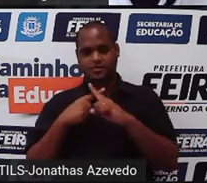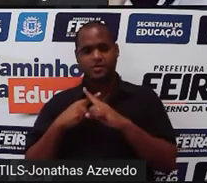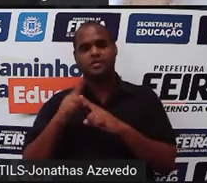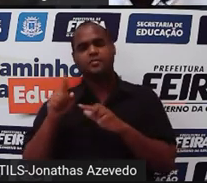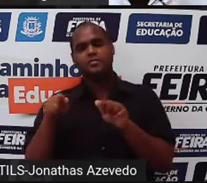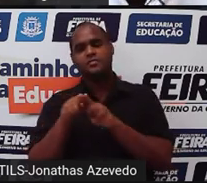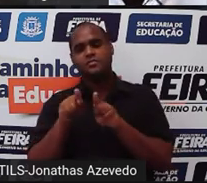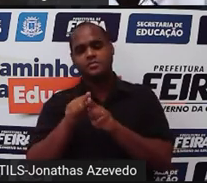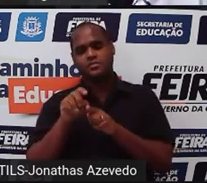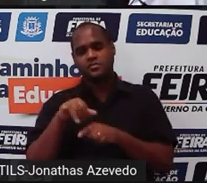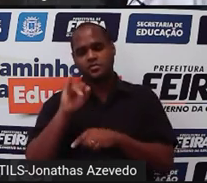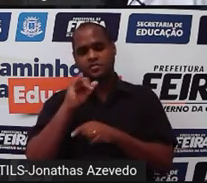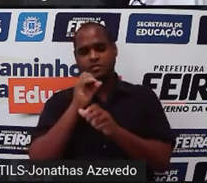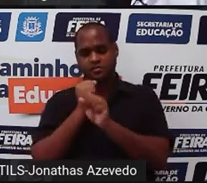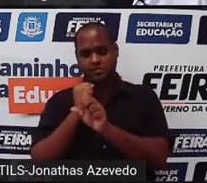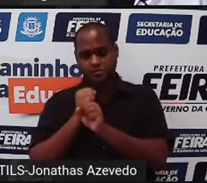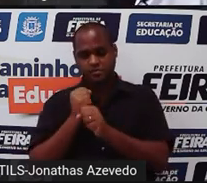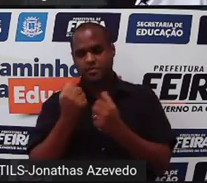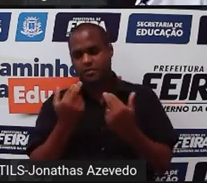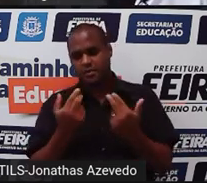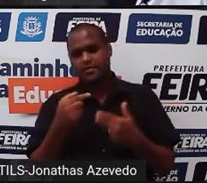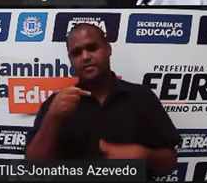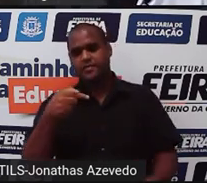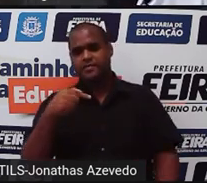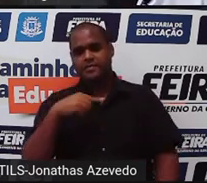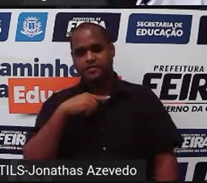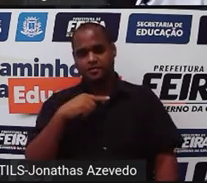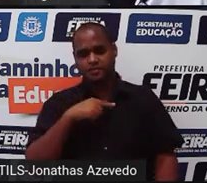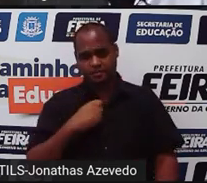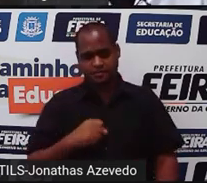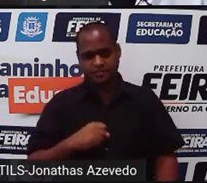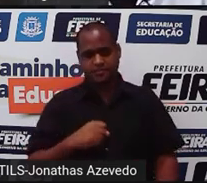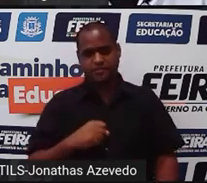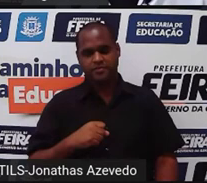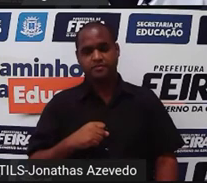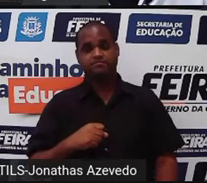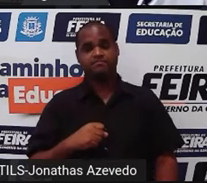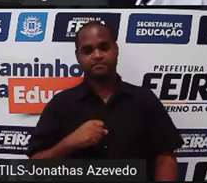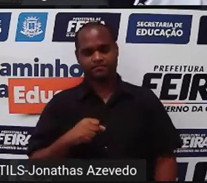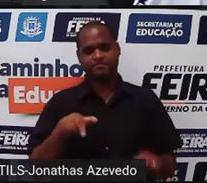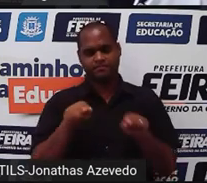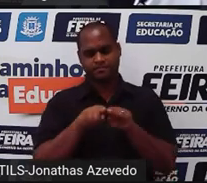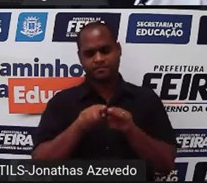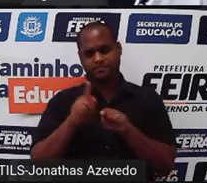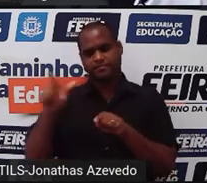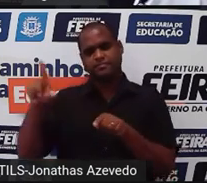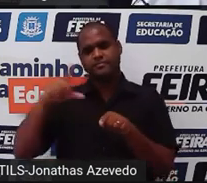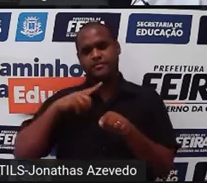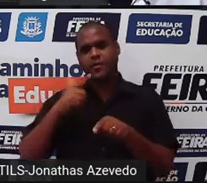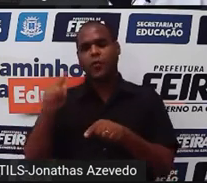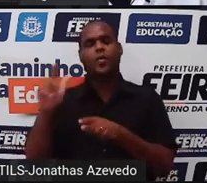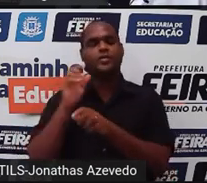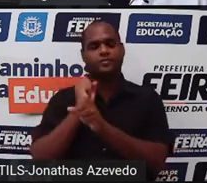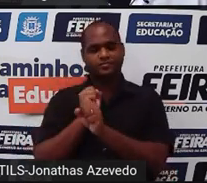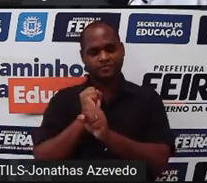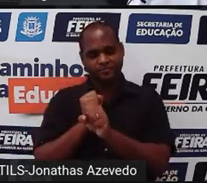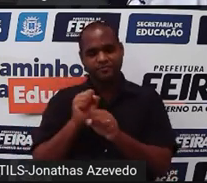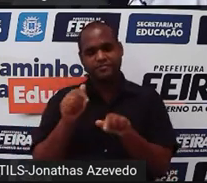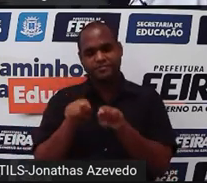y que quando somados dá igual a 7 certo vou fazer também a outra equação ali dentro